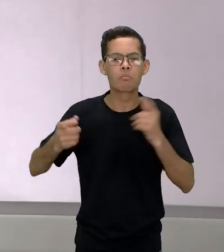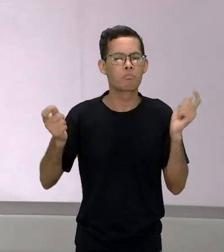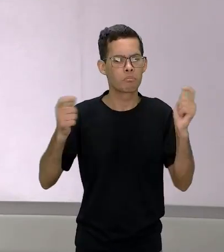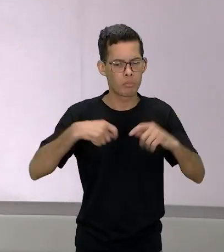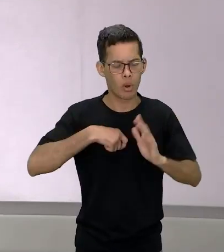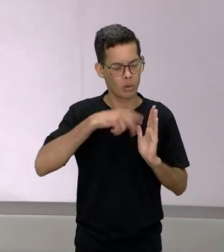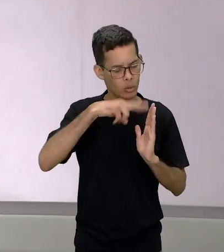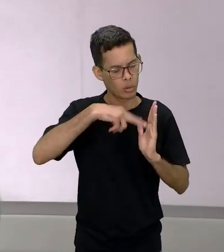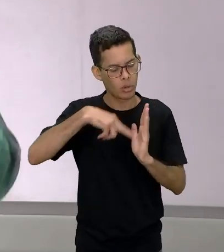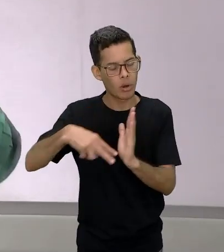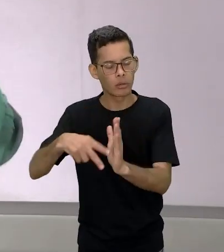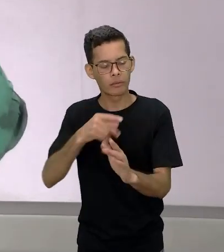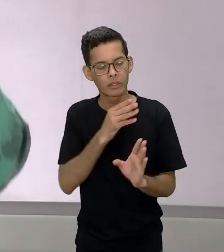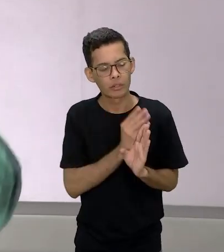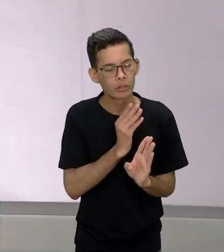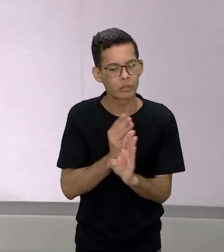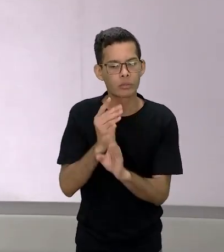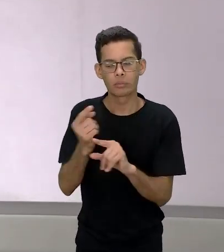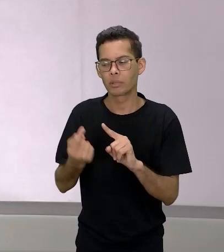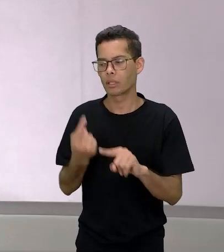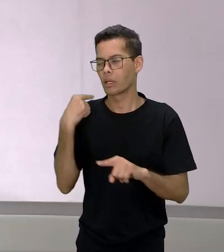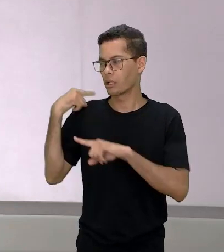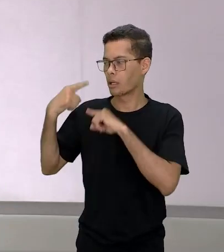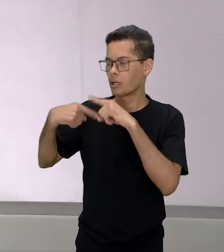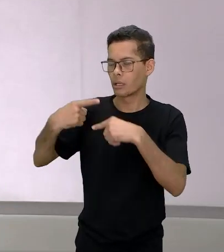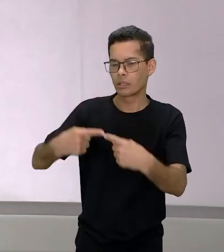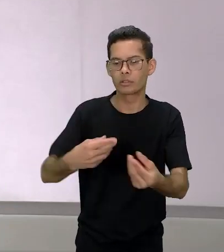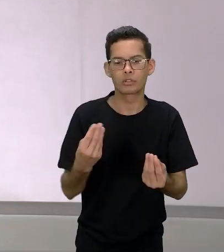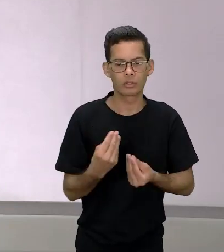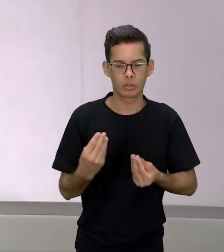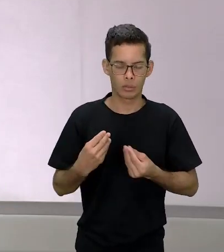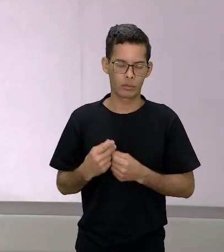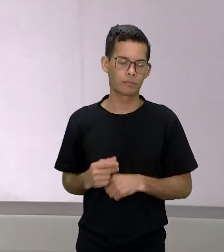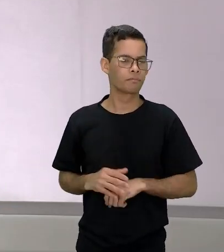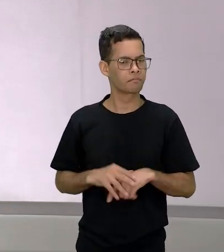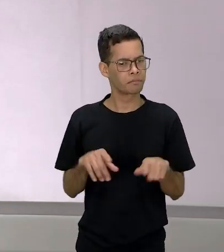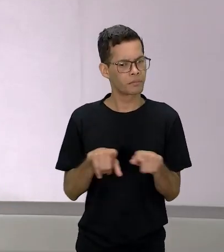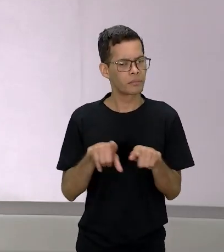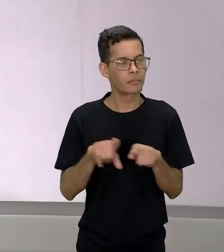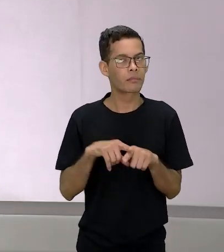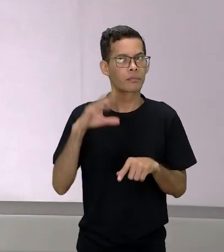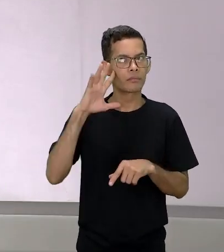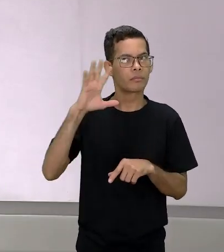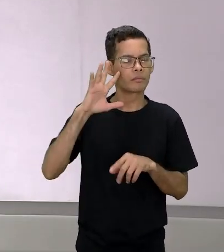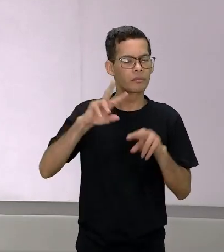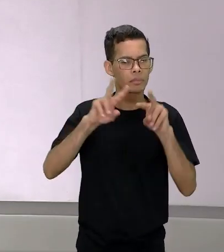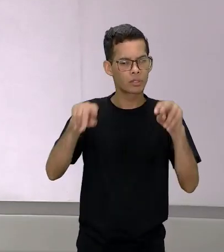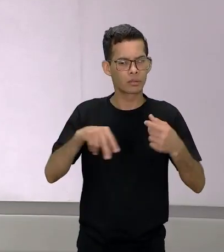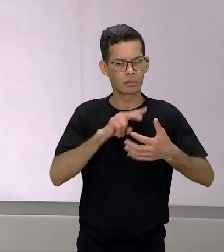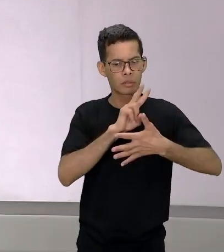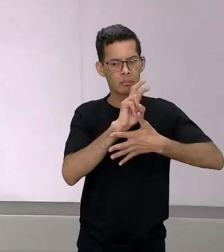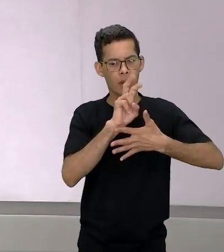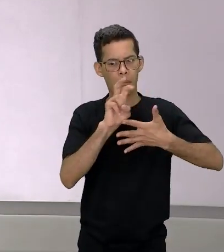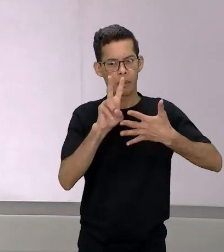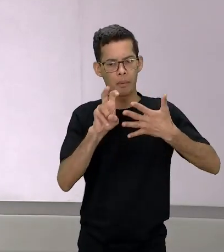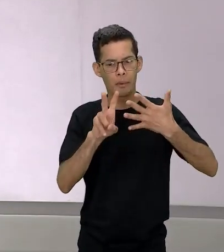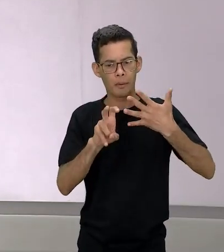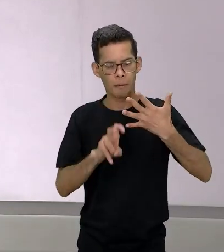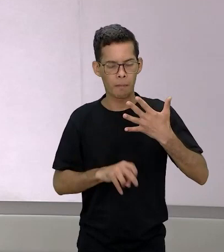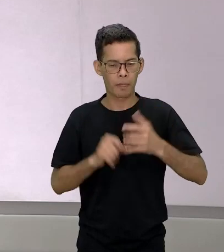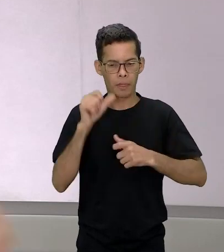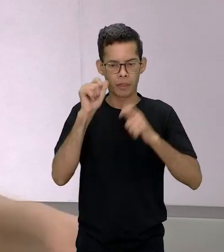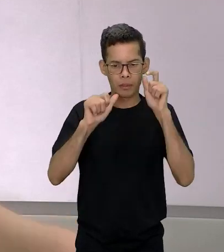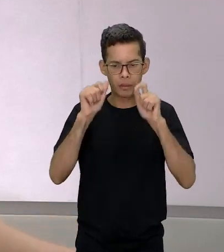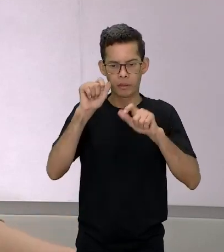revisitar a sua ancestralidade e aí pensando também em todas essas questões que envolvem as mulheres negras